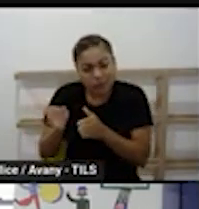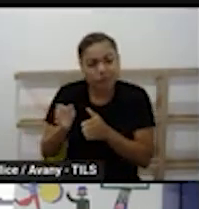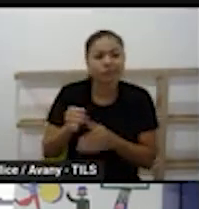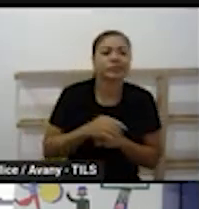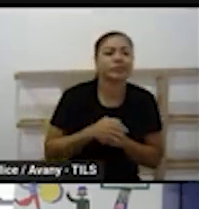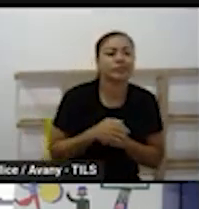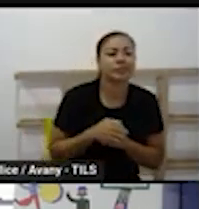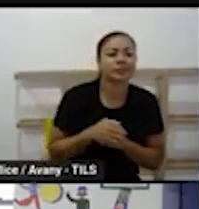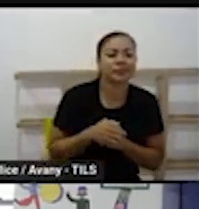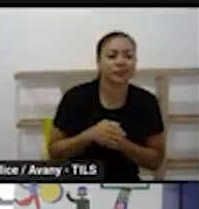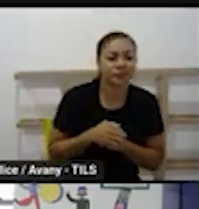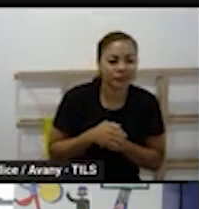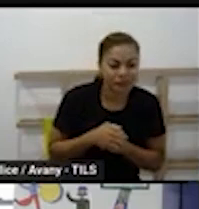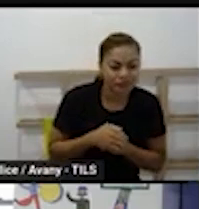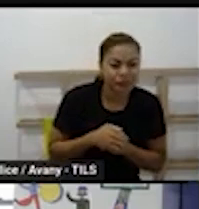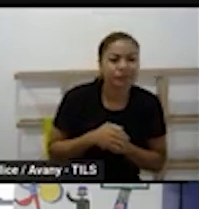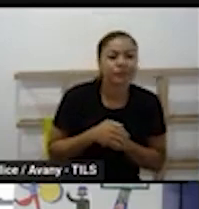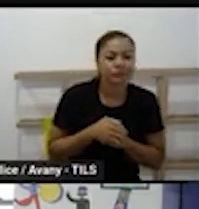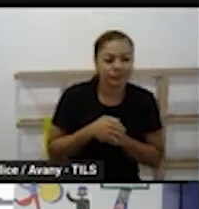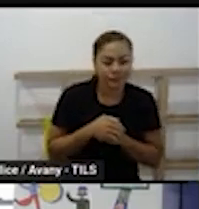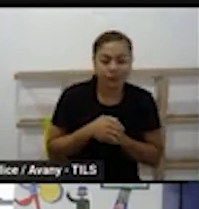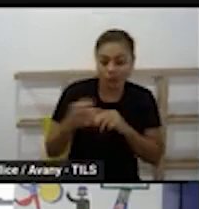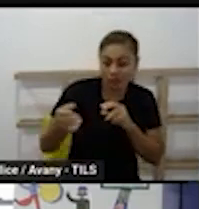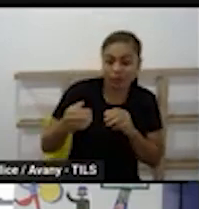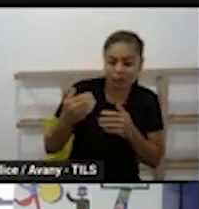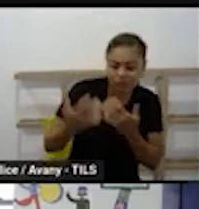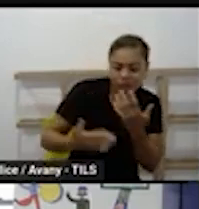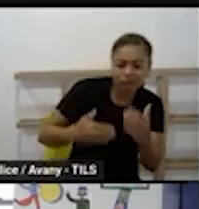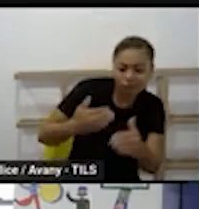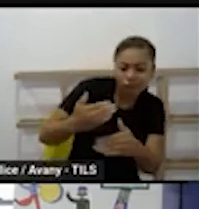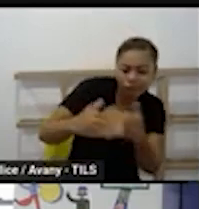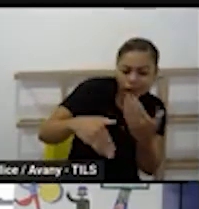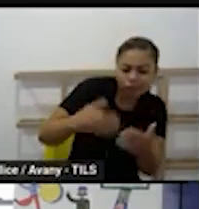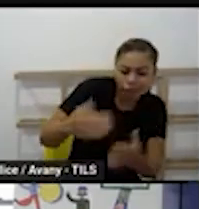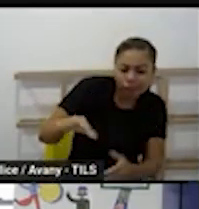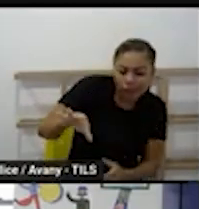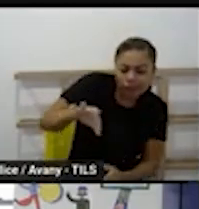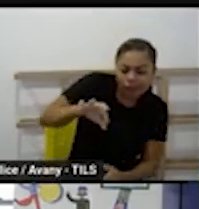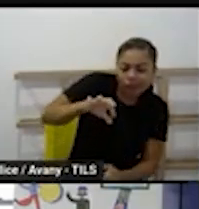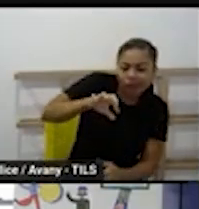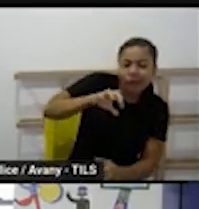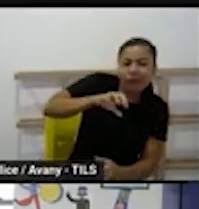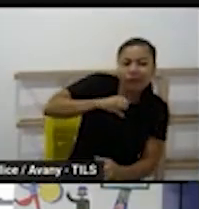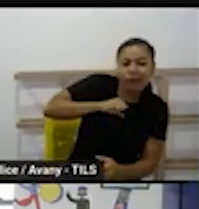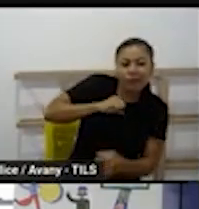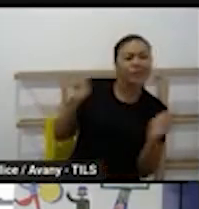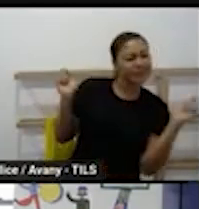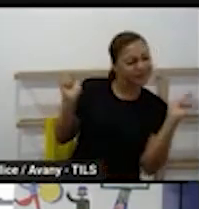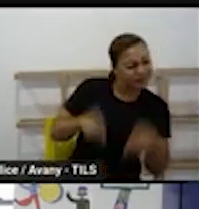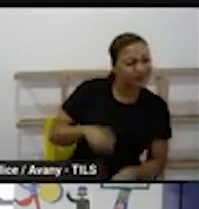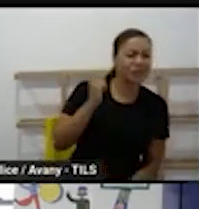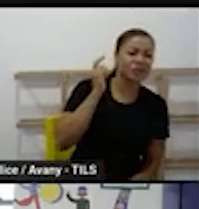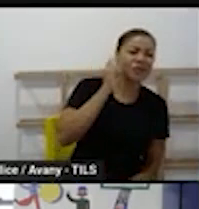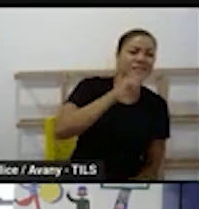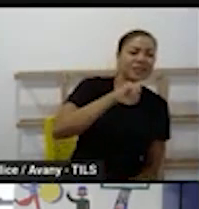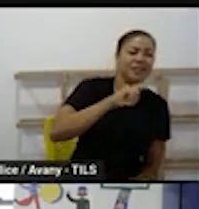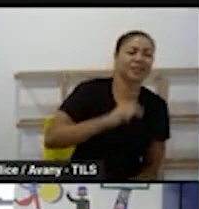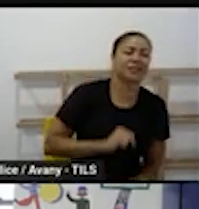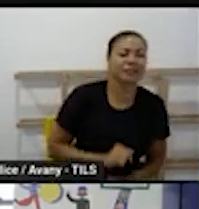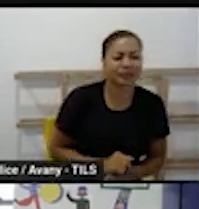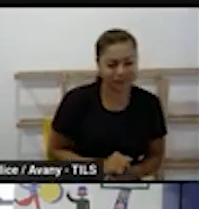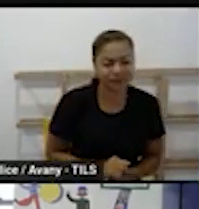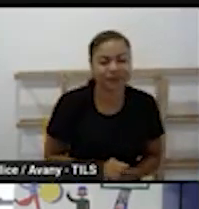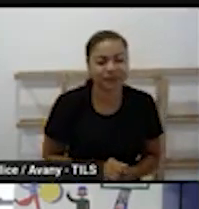vai fazendo a criança ficar envolvida e esperando aquele momento então essa escrita junto com as crianças da